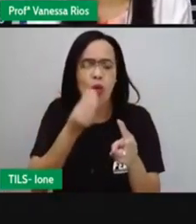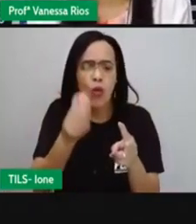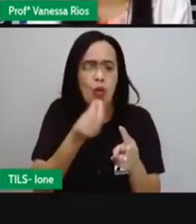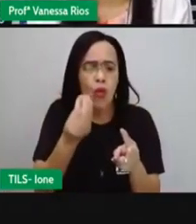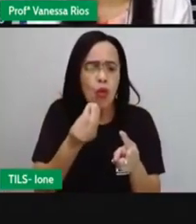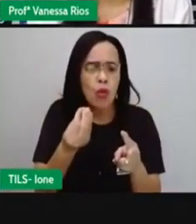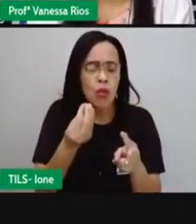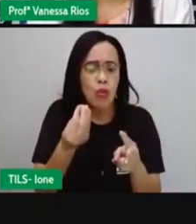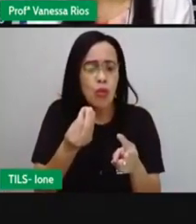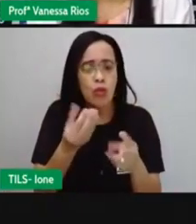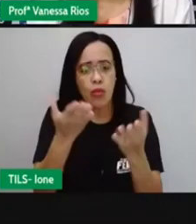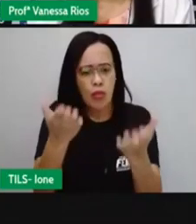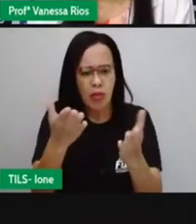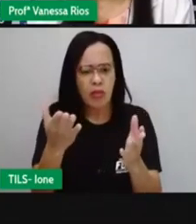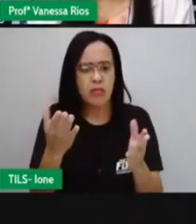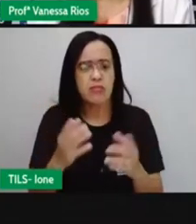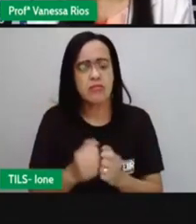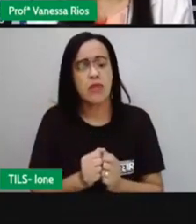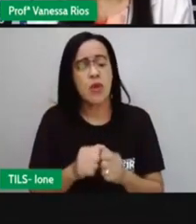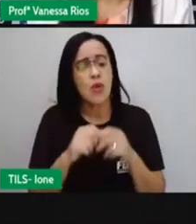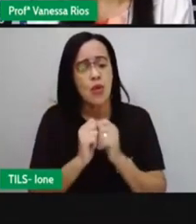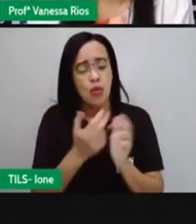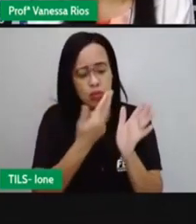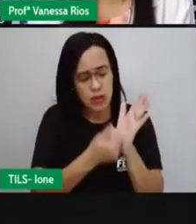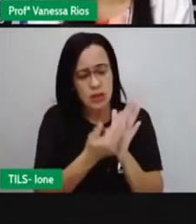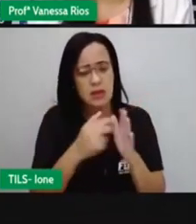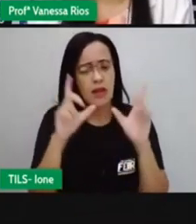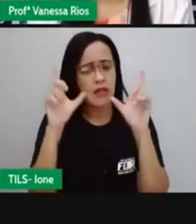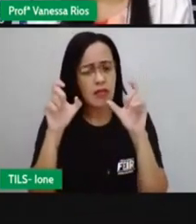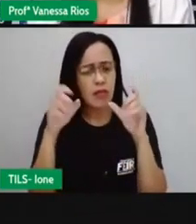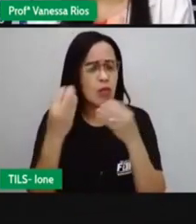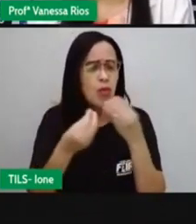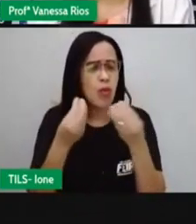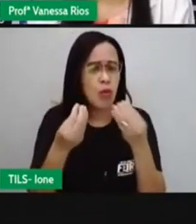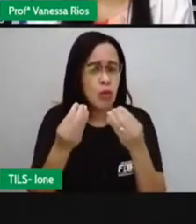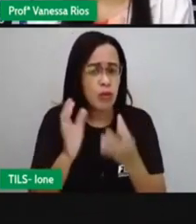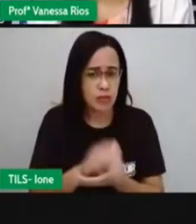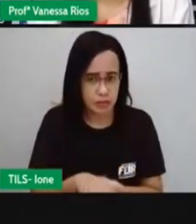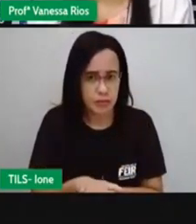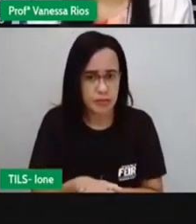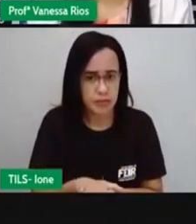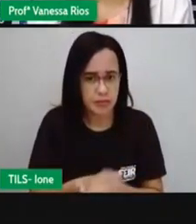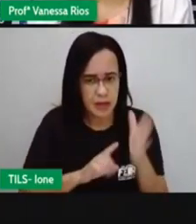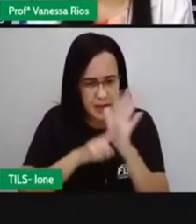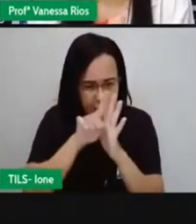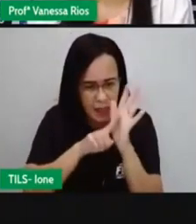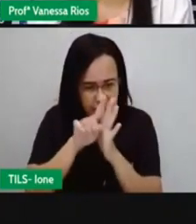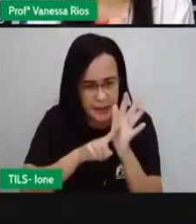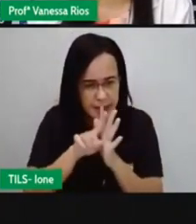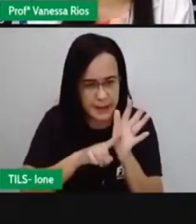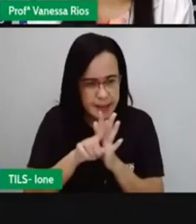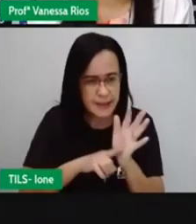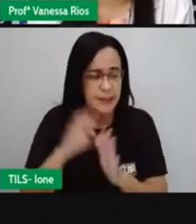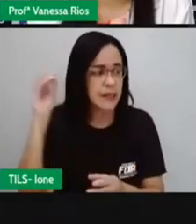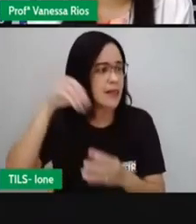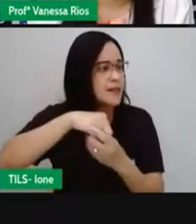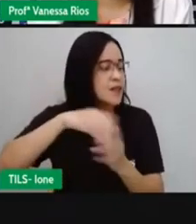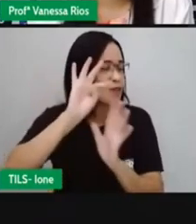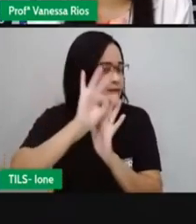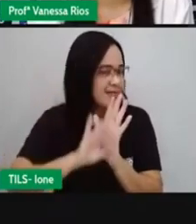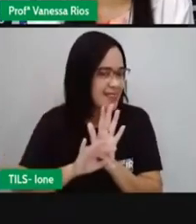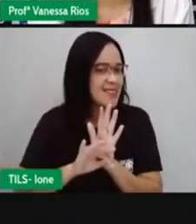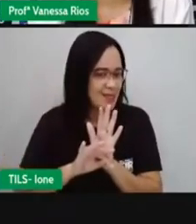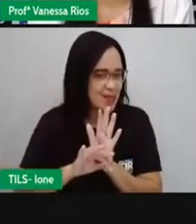situação? Mas vamos lá às perguntas que a Pró colocou para que a gente consiga, dentro do que está sendo passado como